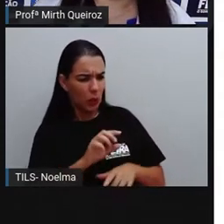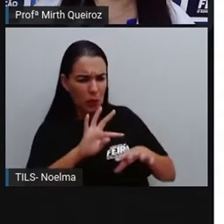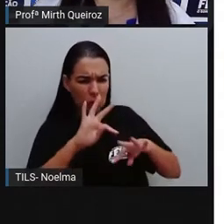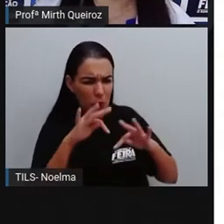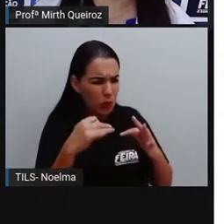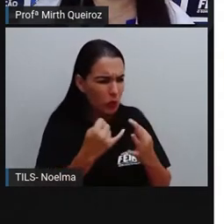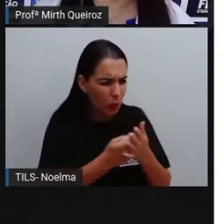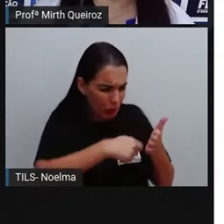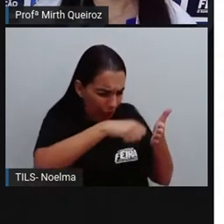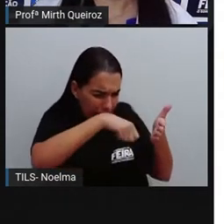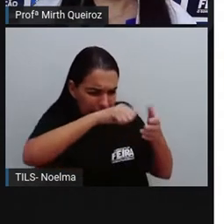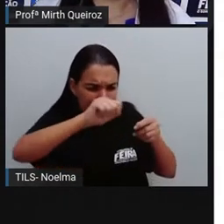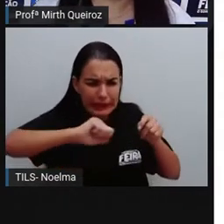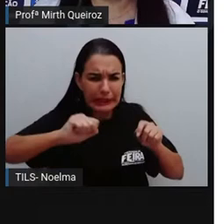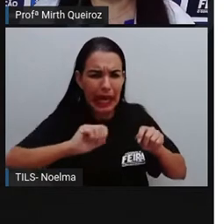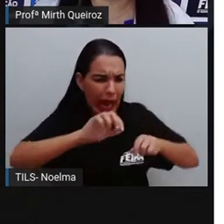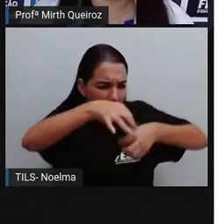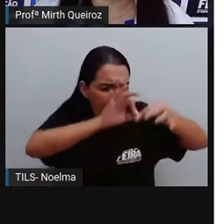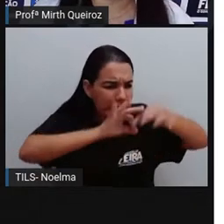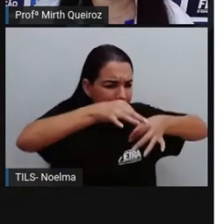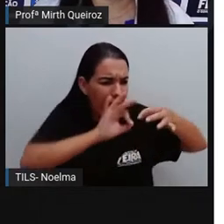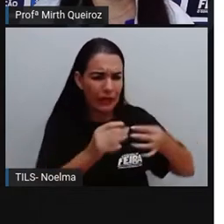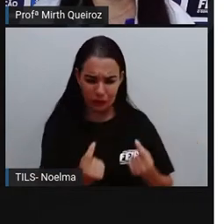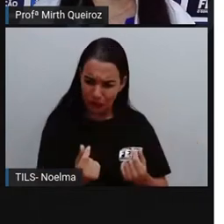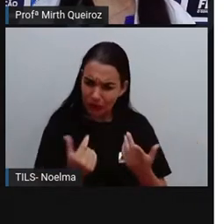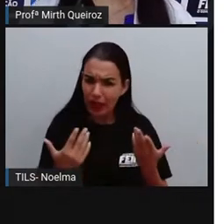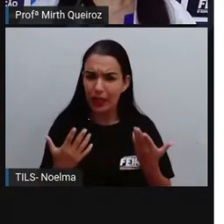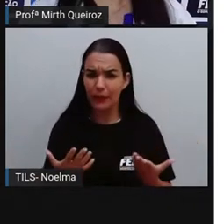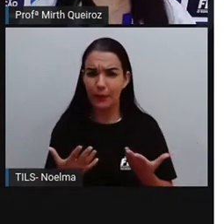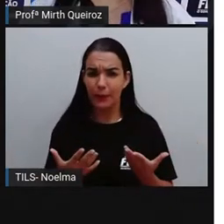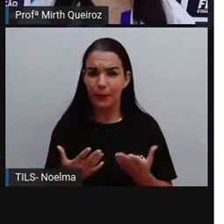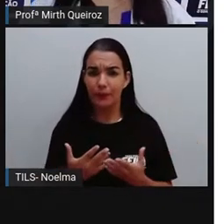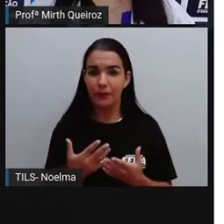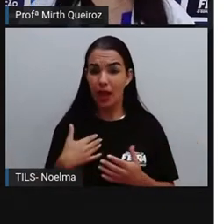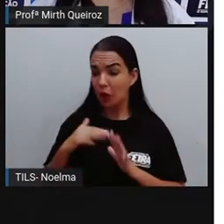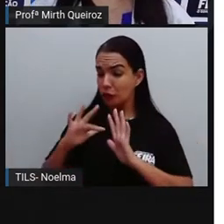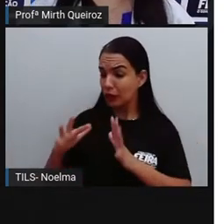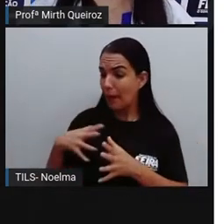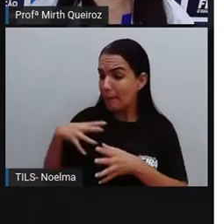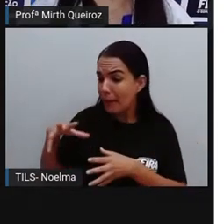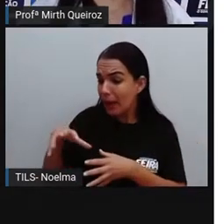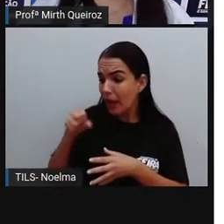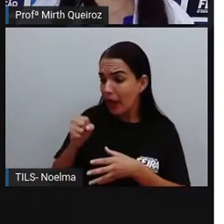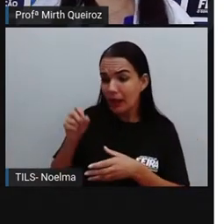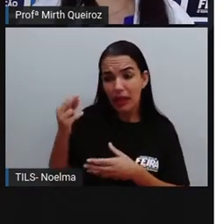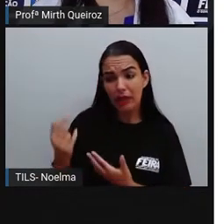todo rabiscado e rasgado. Eu já peguei assim.